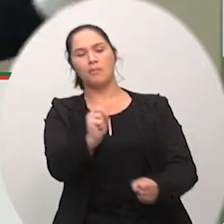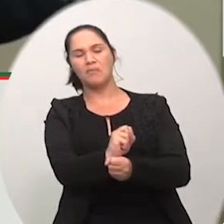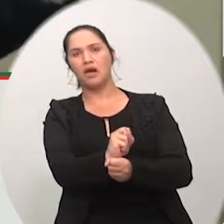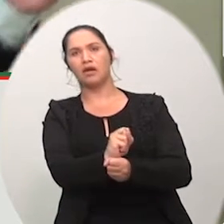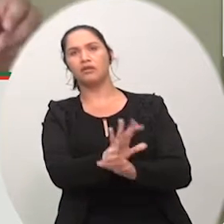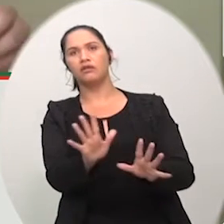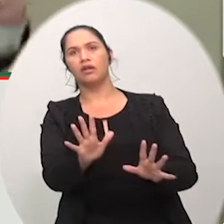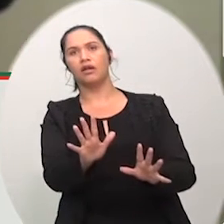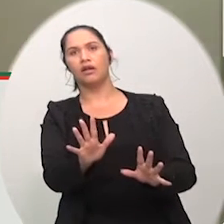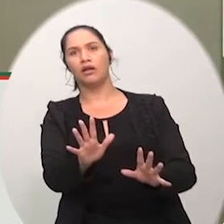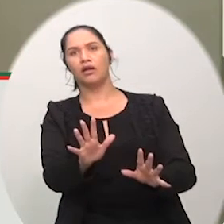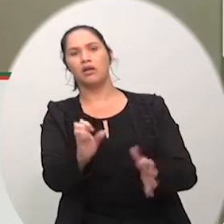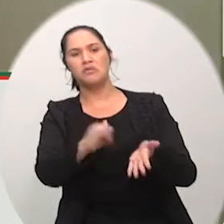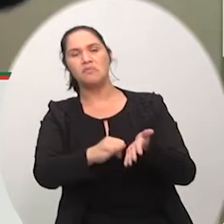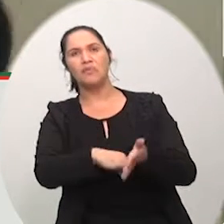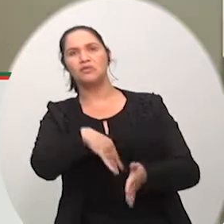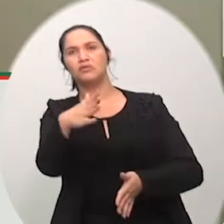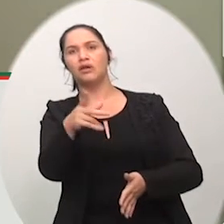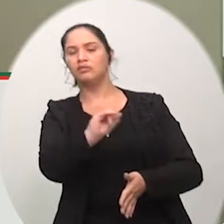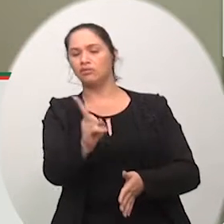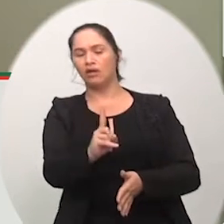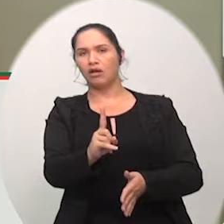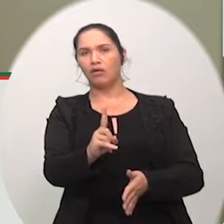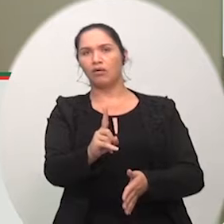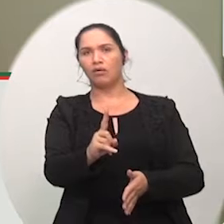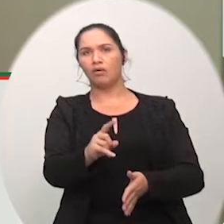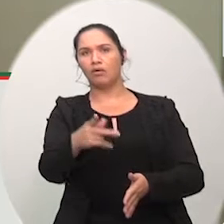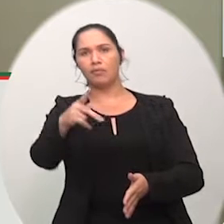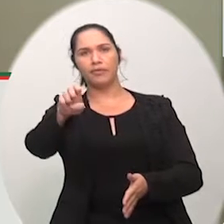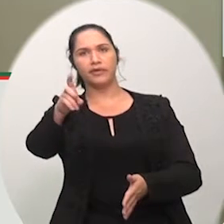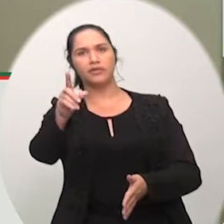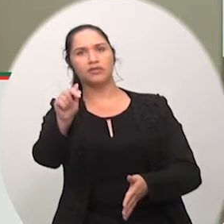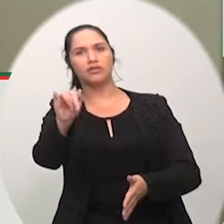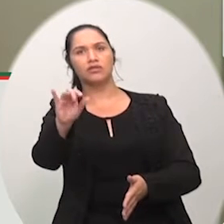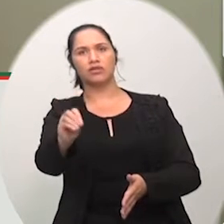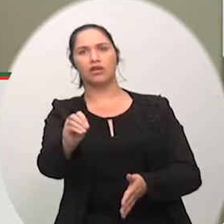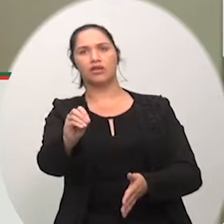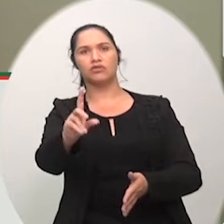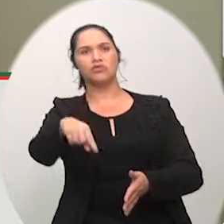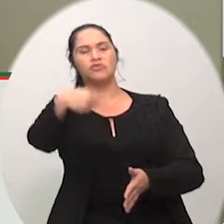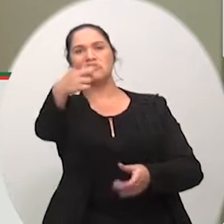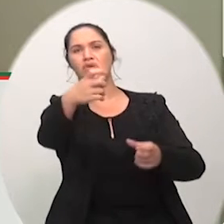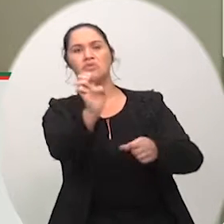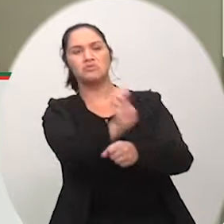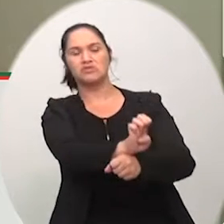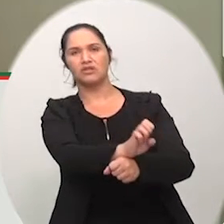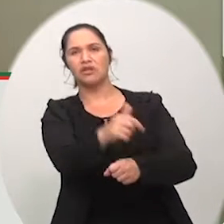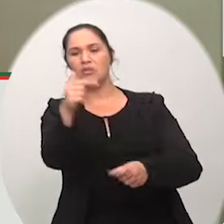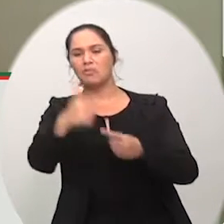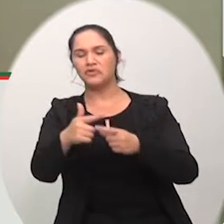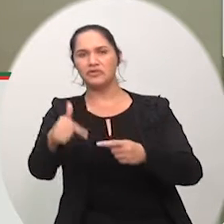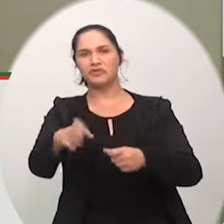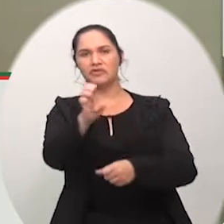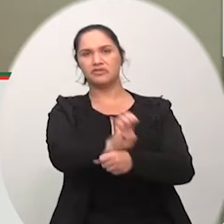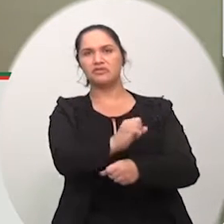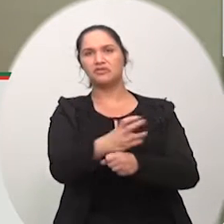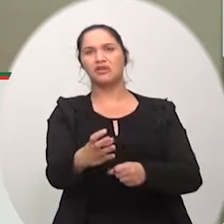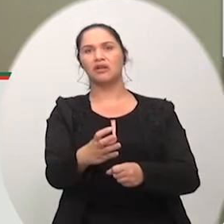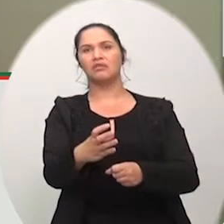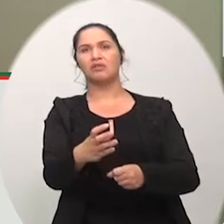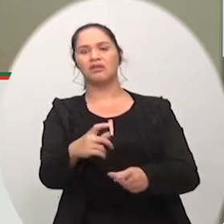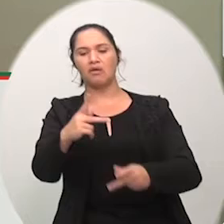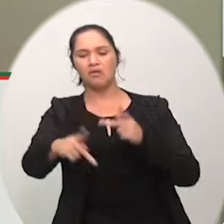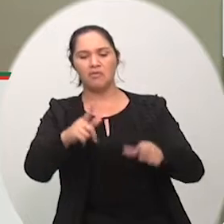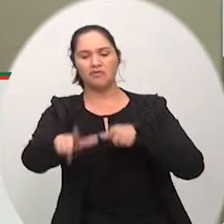se quer colocar pedágio vou colocar lá nos estados onde não contribui para o Brasil agora Santa Catarina um povo que trabalha que